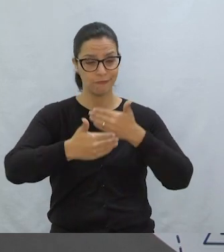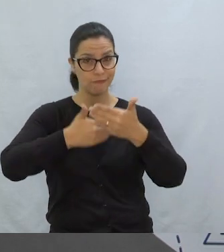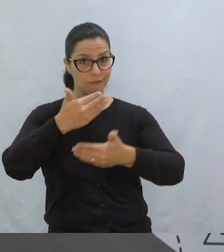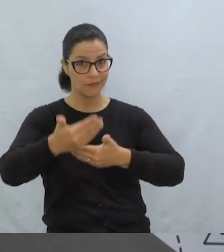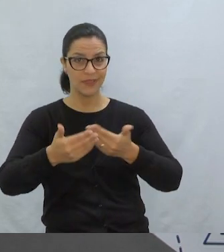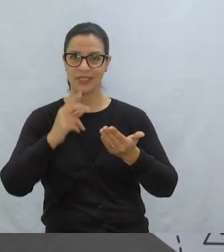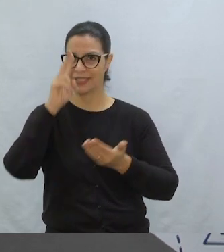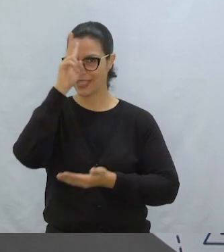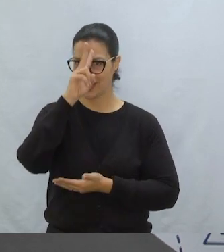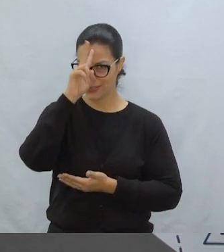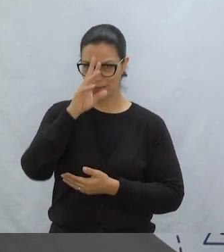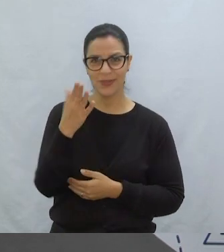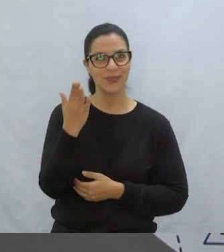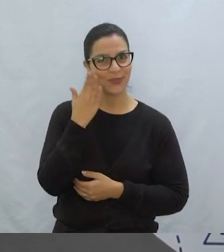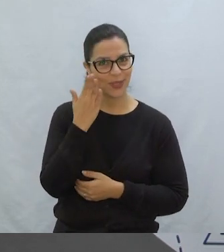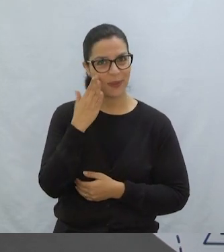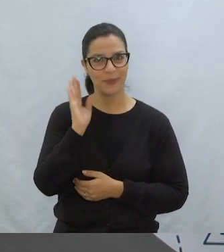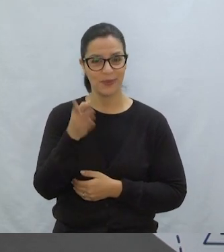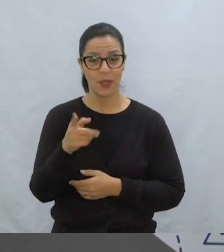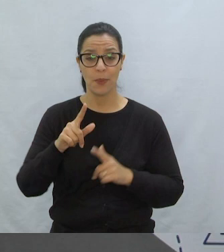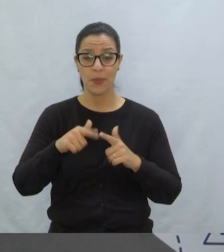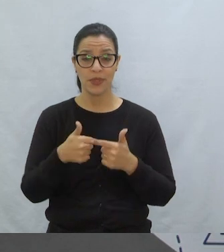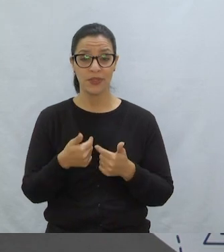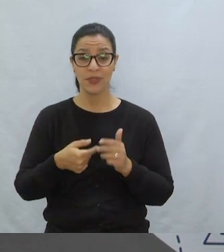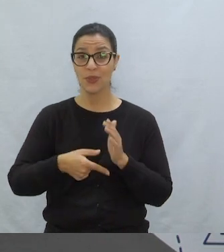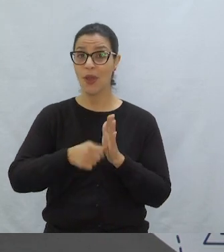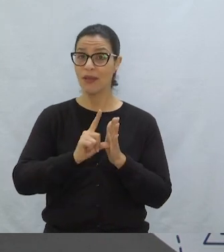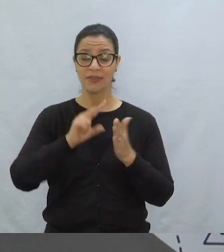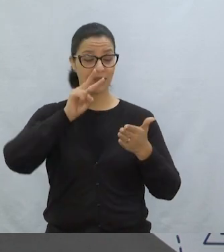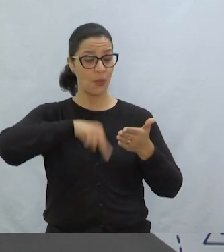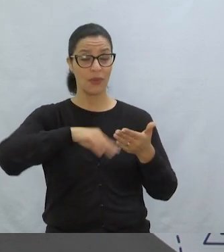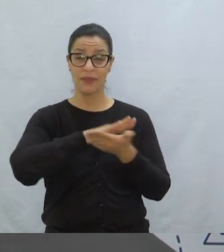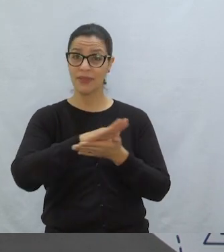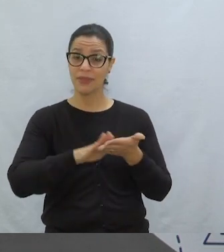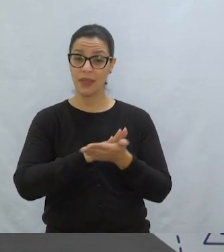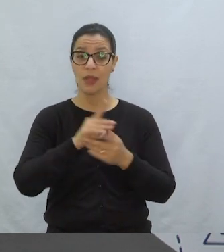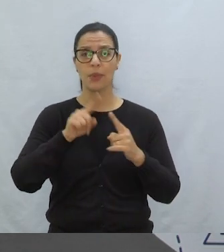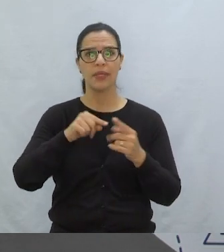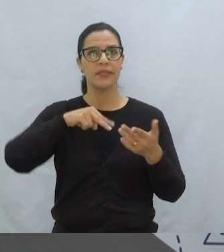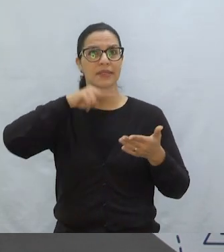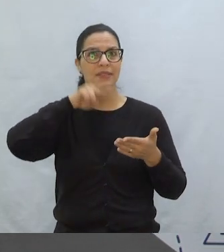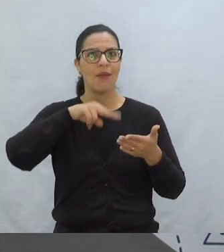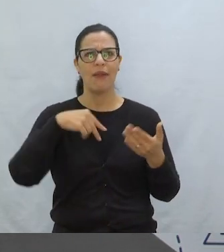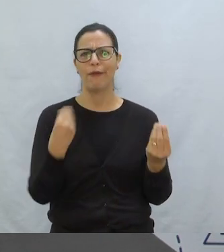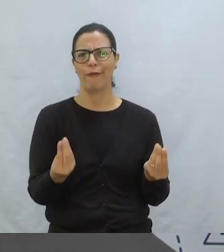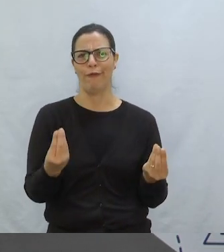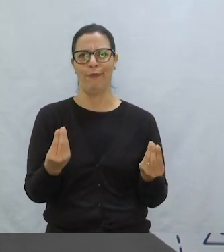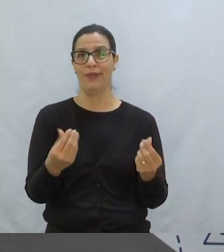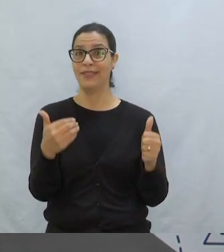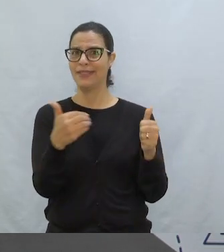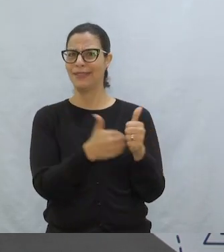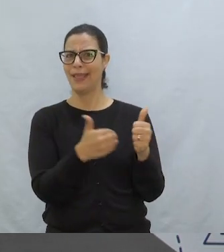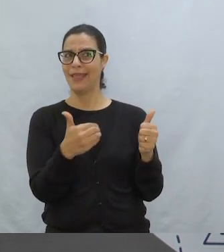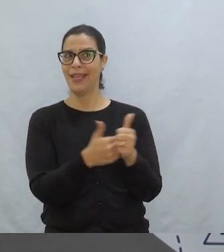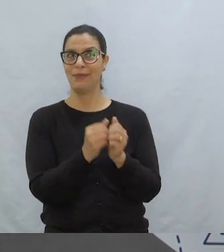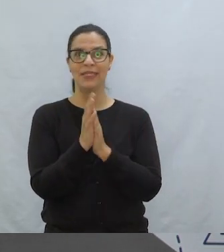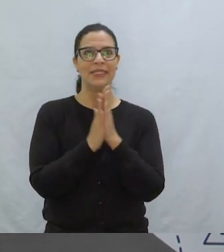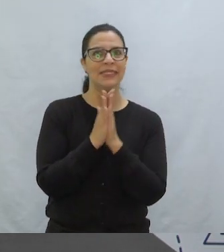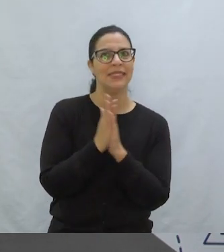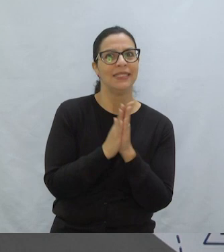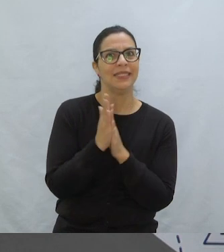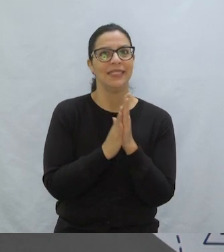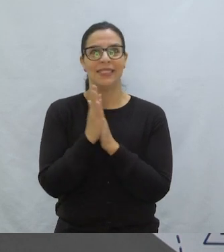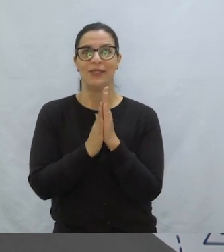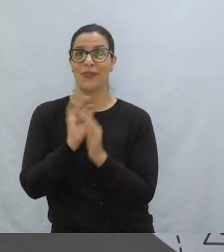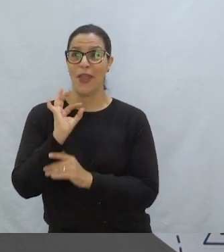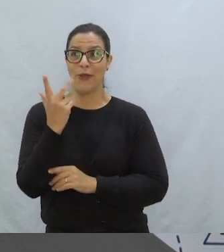desenvolvimento dessa história Certo? Por isso, eu não li antes pra você Porque a gente tinha que guardar essa expectativa Pra